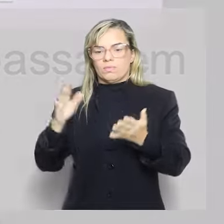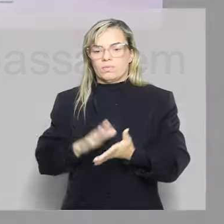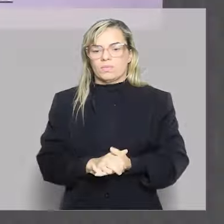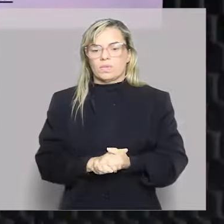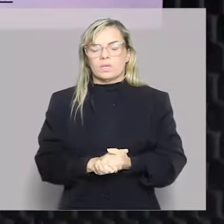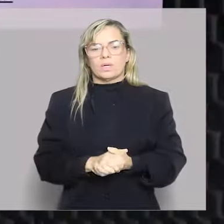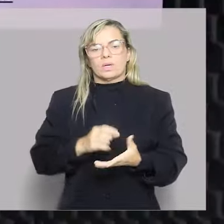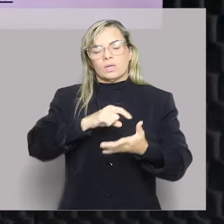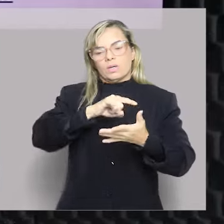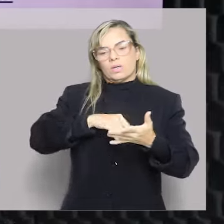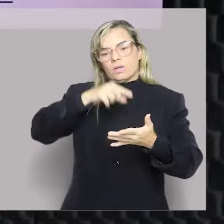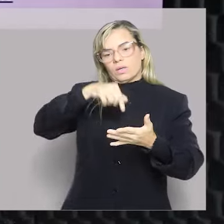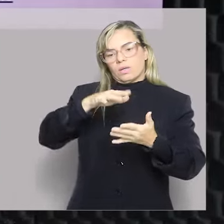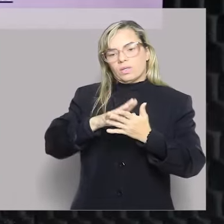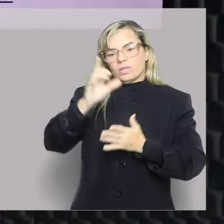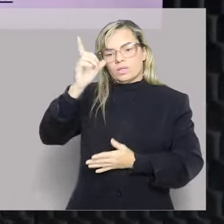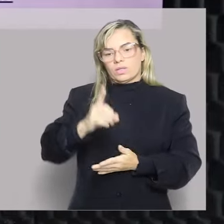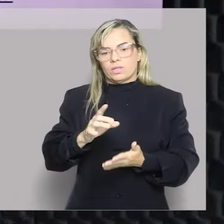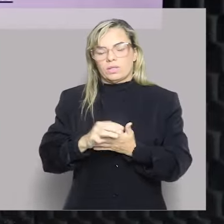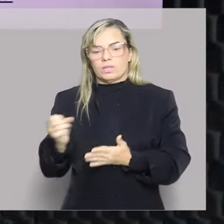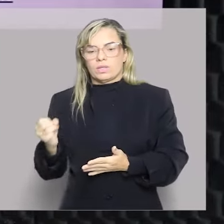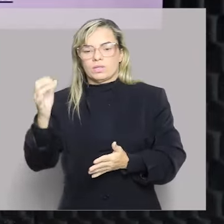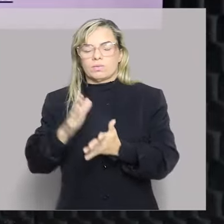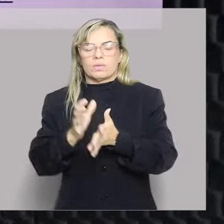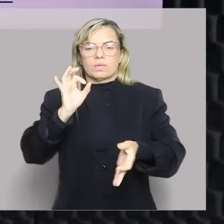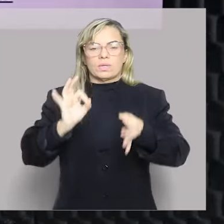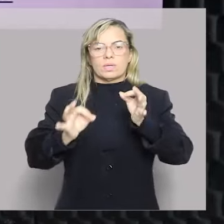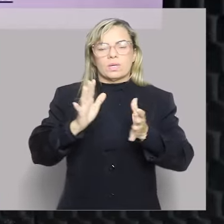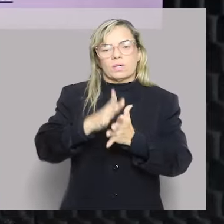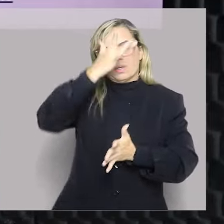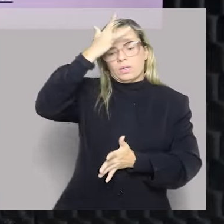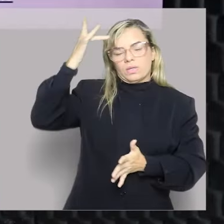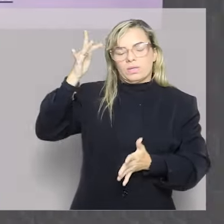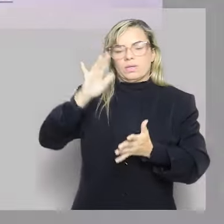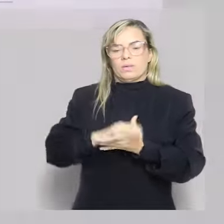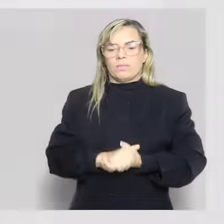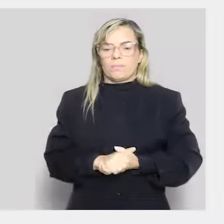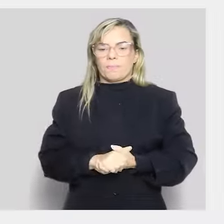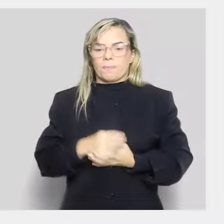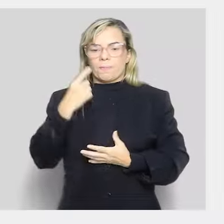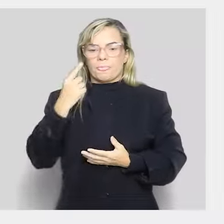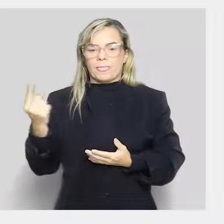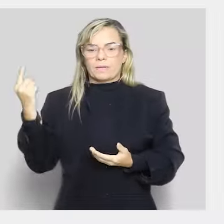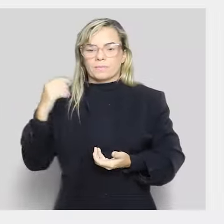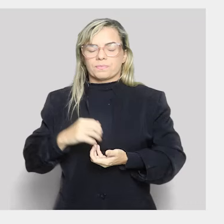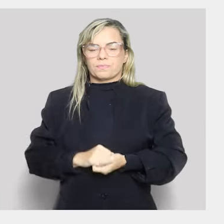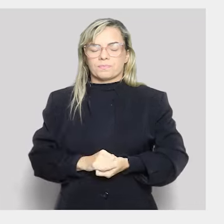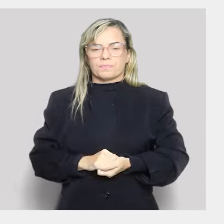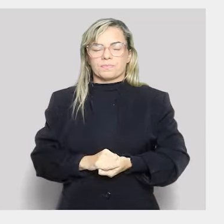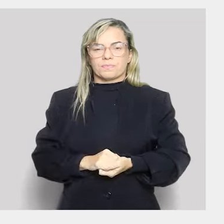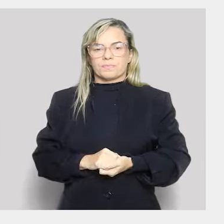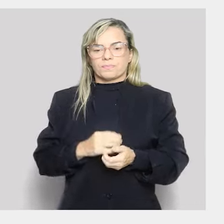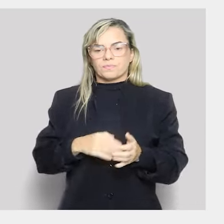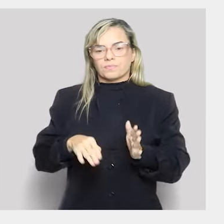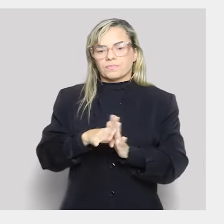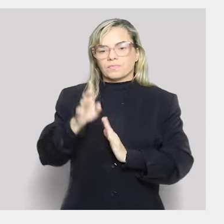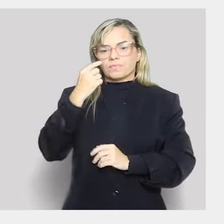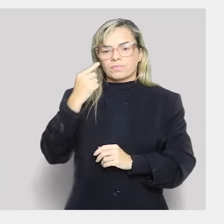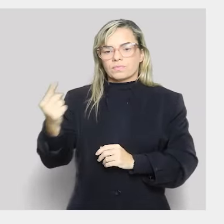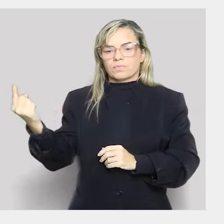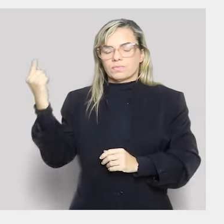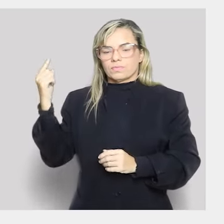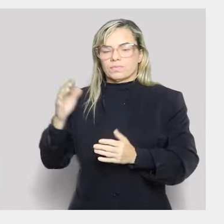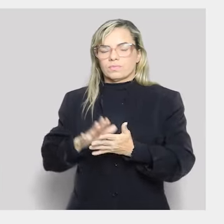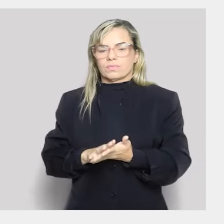titulares de direitos fundamentais também, às pessoas jurídicas. Olha aí. Então chega lá. Titulares de direitos